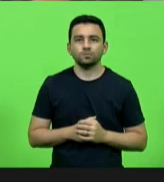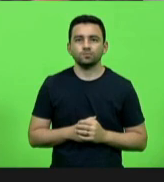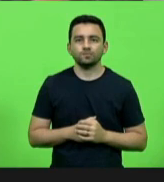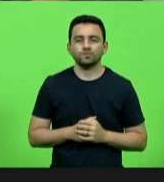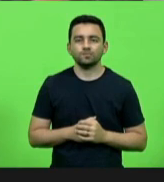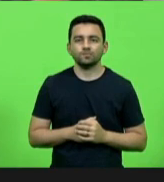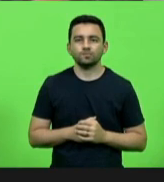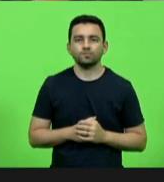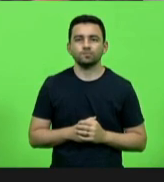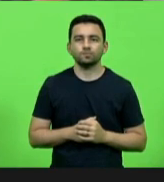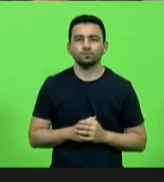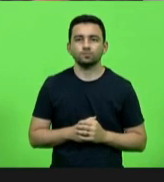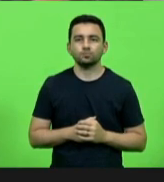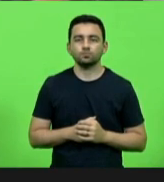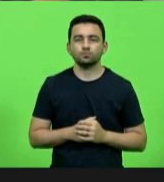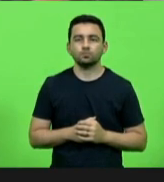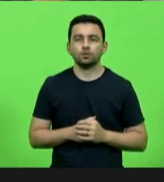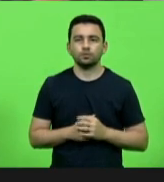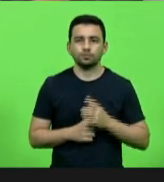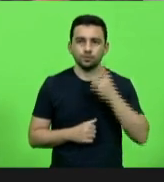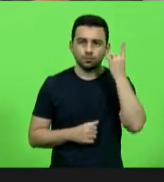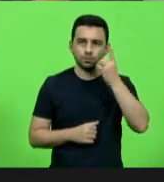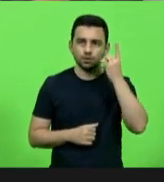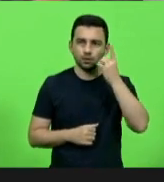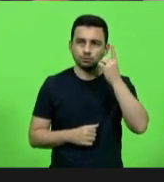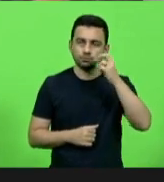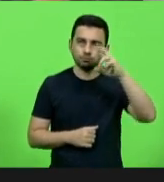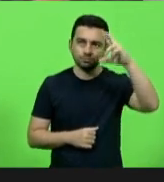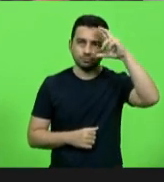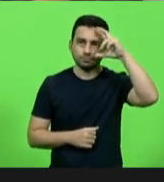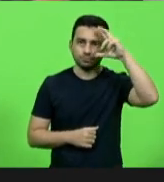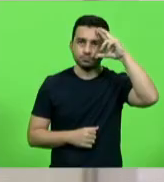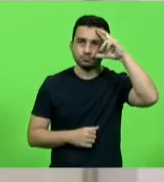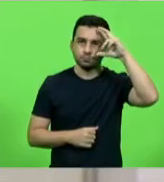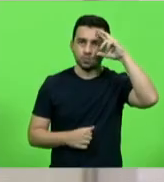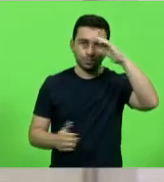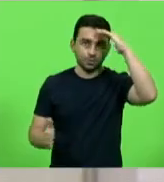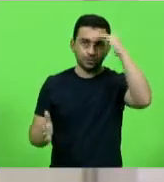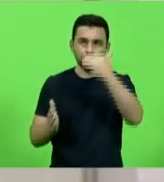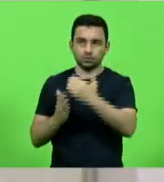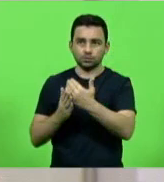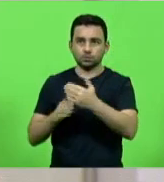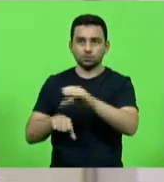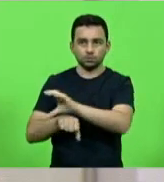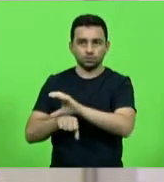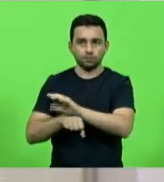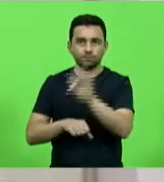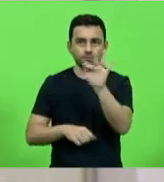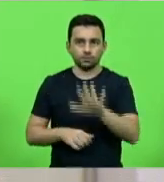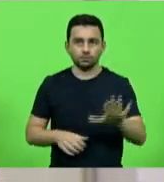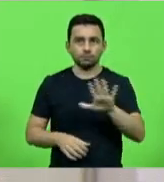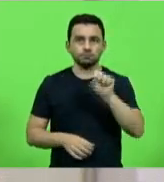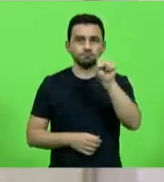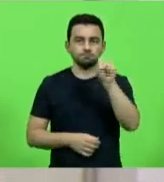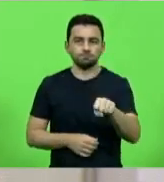Deputado Ricardo Alba, com muita tranquilidade, seguindo a Constituição Federal e Estadual, vota sim.